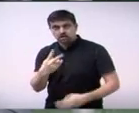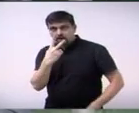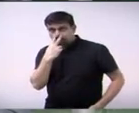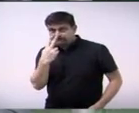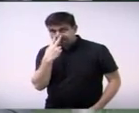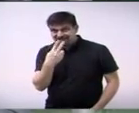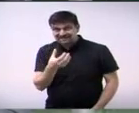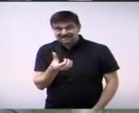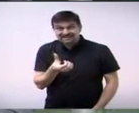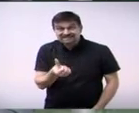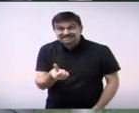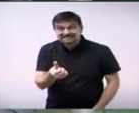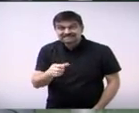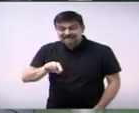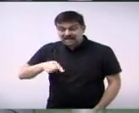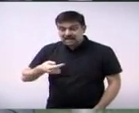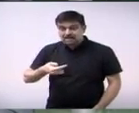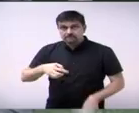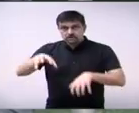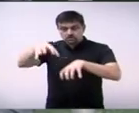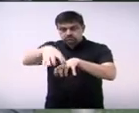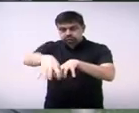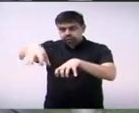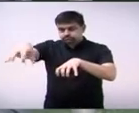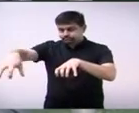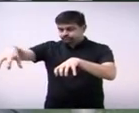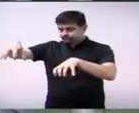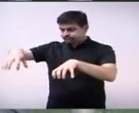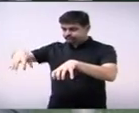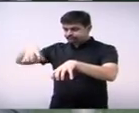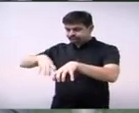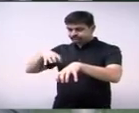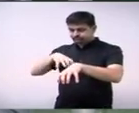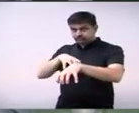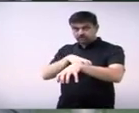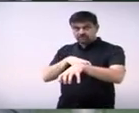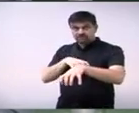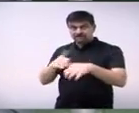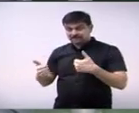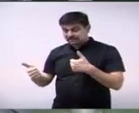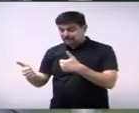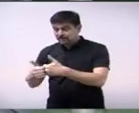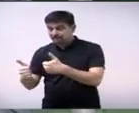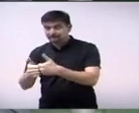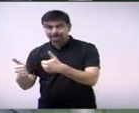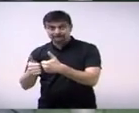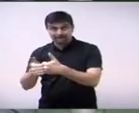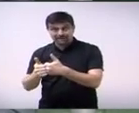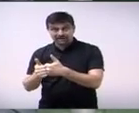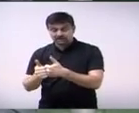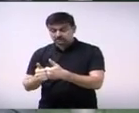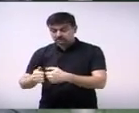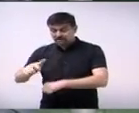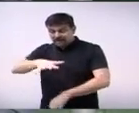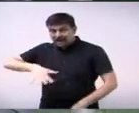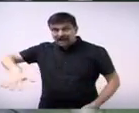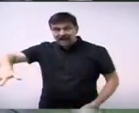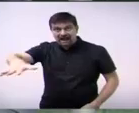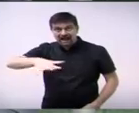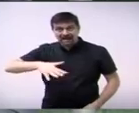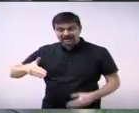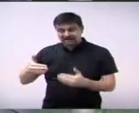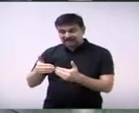lotes que vai adentrar na área de amortecimento hoje existente, mas também vai